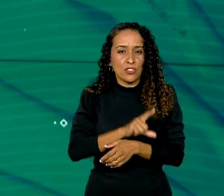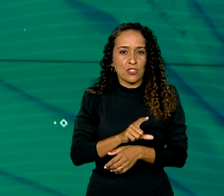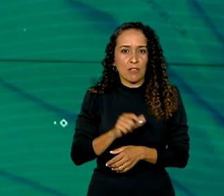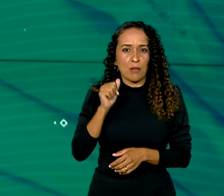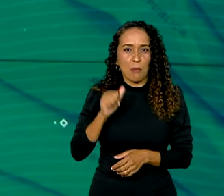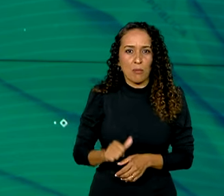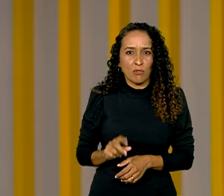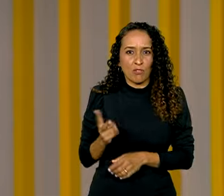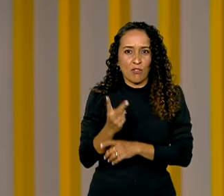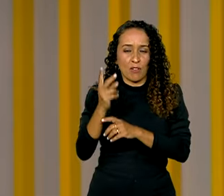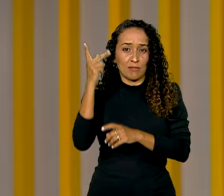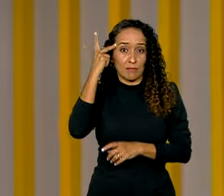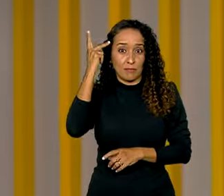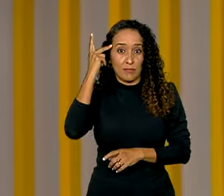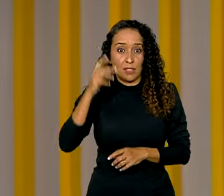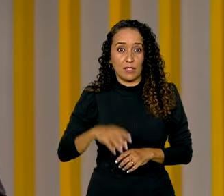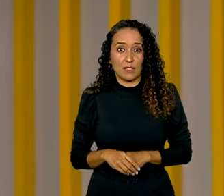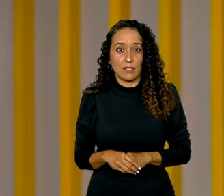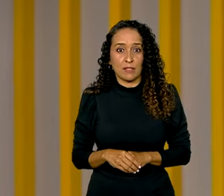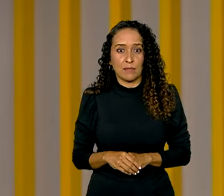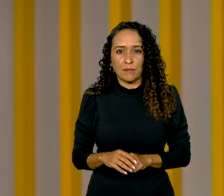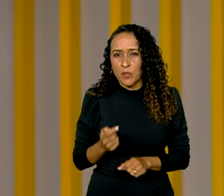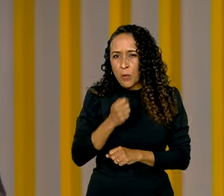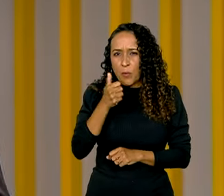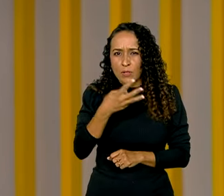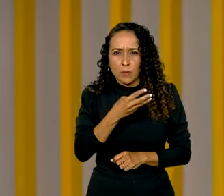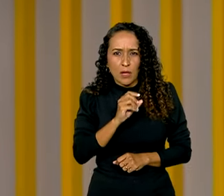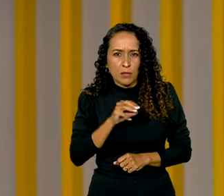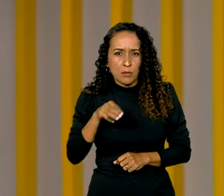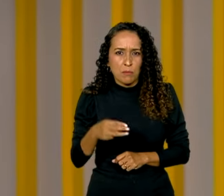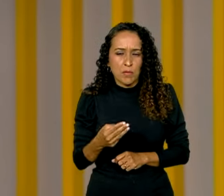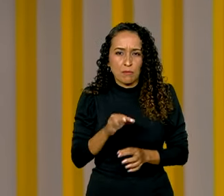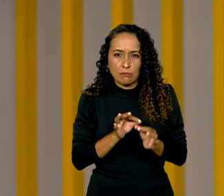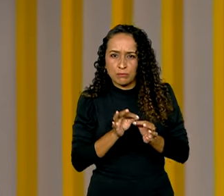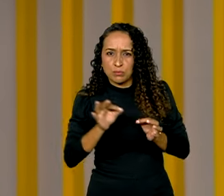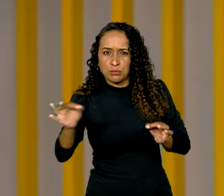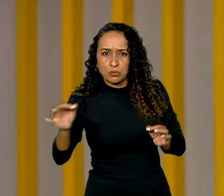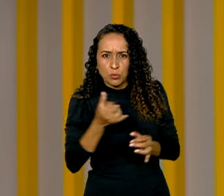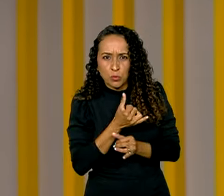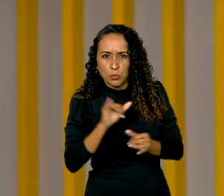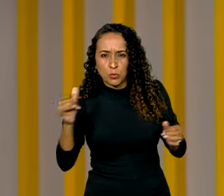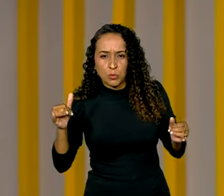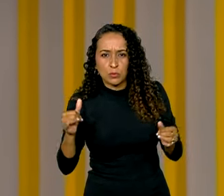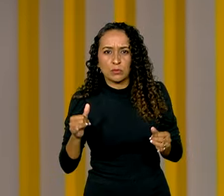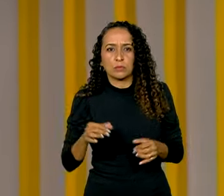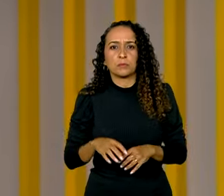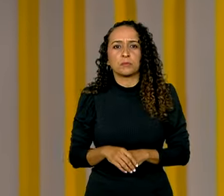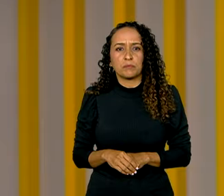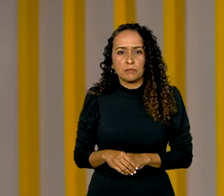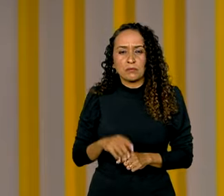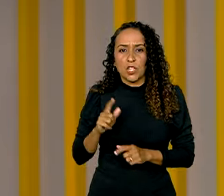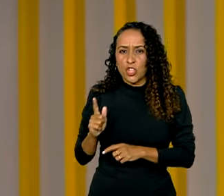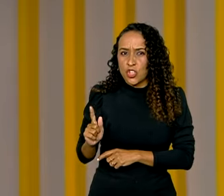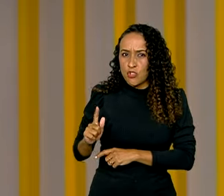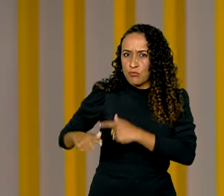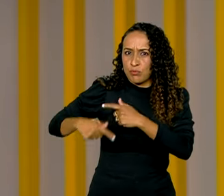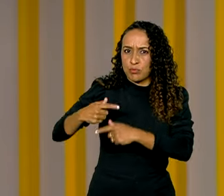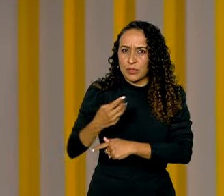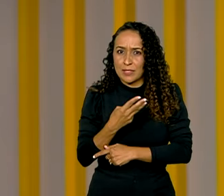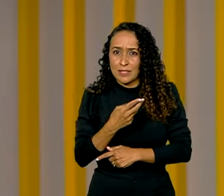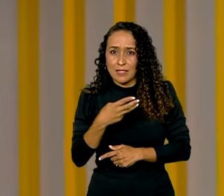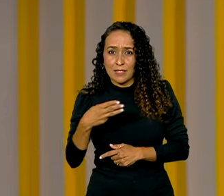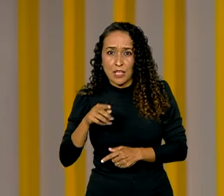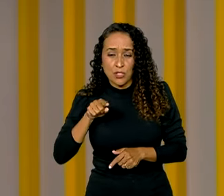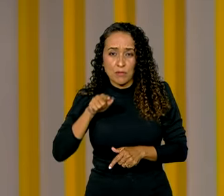Valores de São Paulo. E olha, são quase 4.500 quilômetros de linhas de transmissão com geração de 37